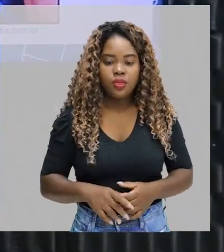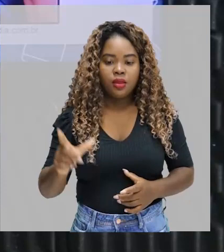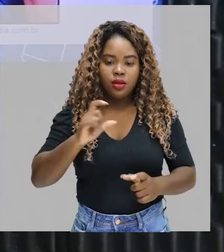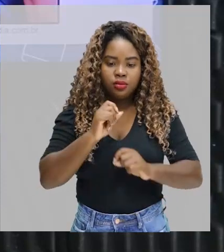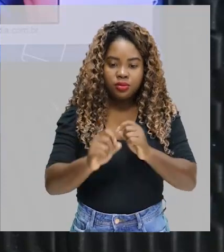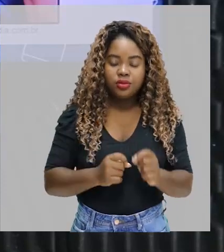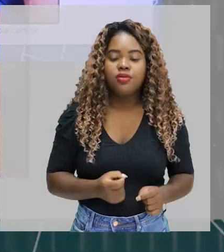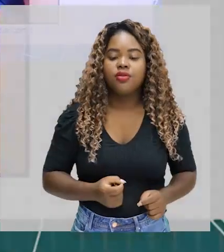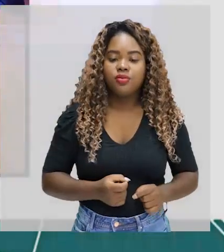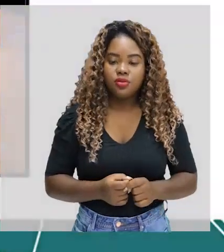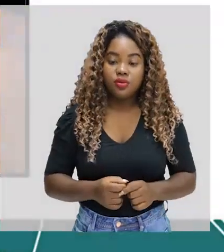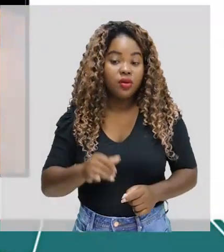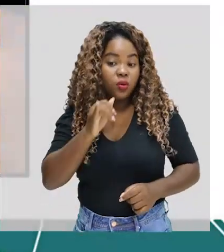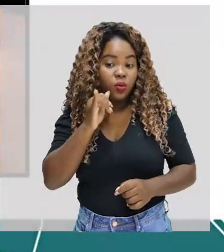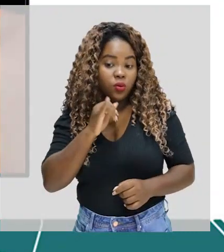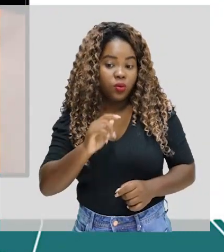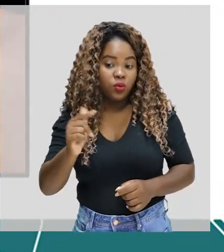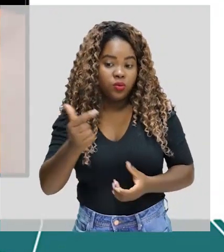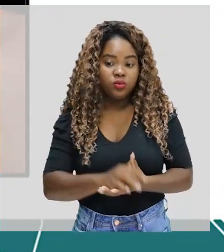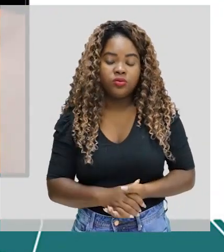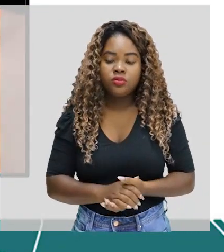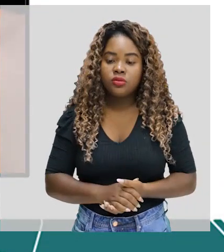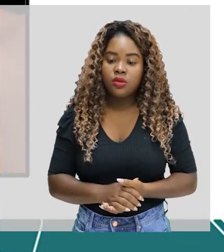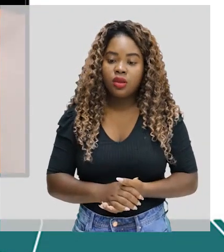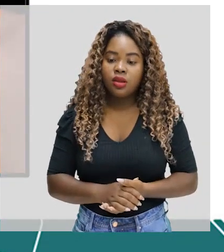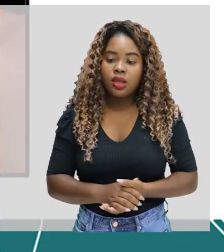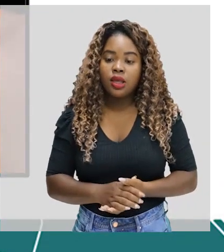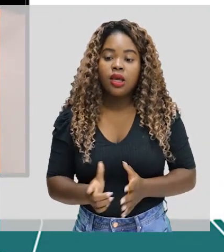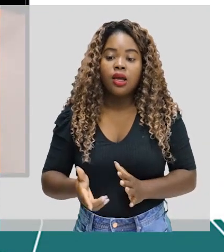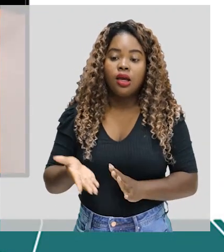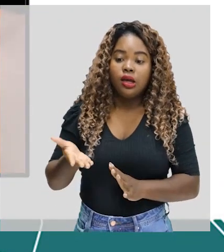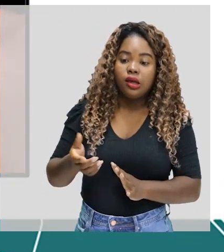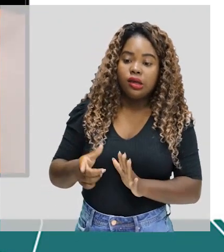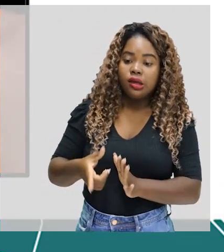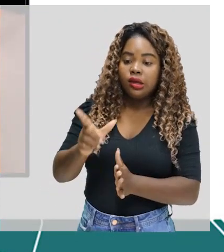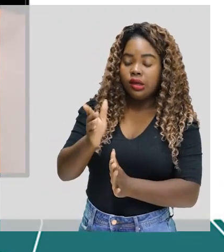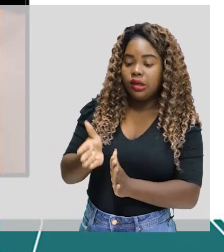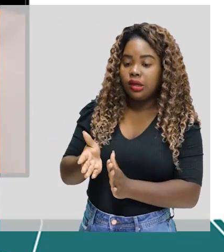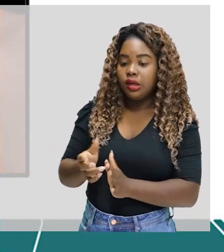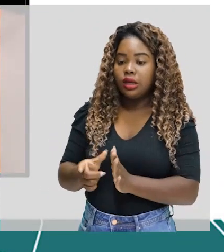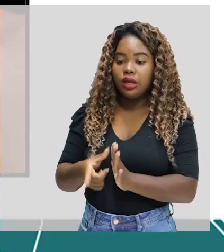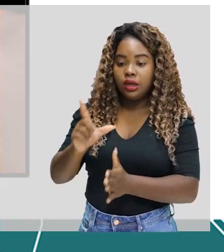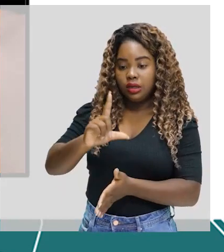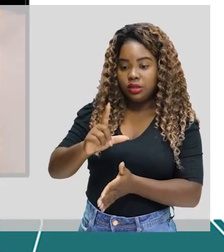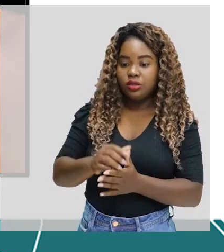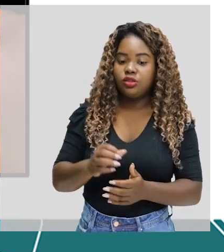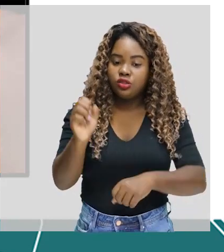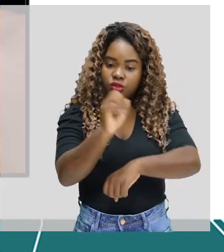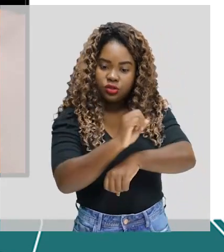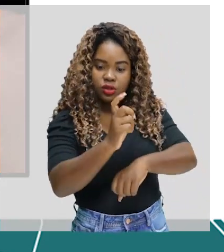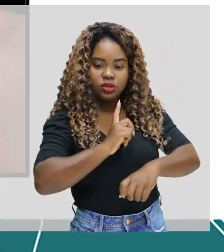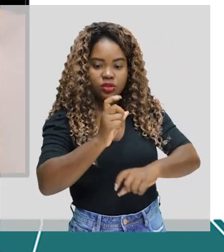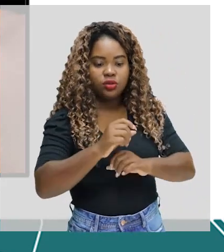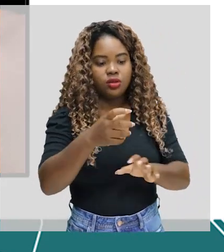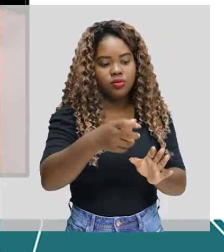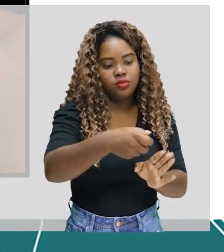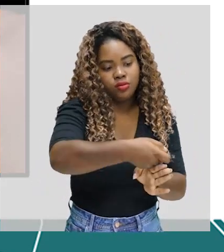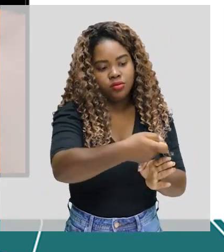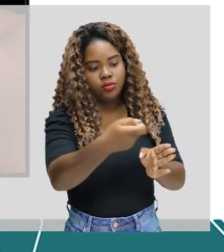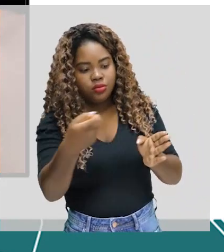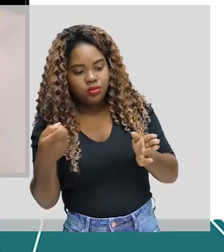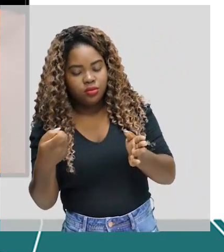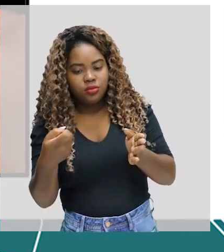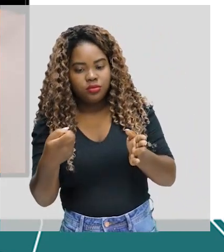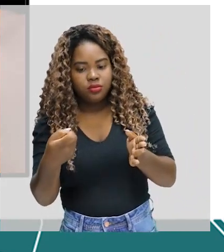Mais um hábito da vida moderna. Antigamente, os carros tinham aqui, está aqui uma porta de um fusca. Você levantava o vidro, você